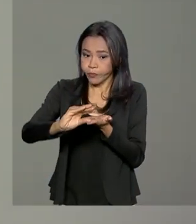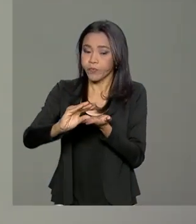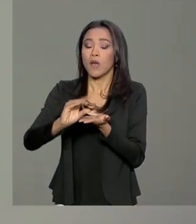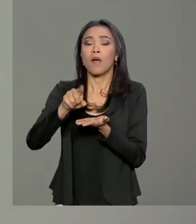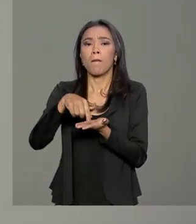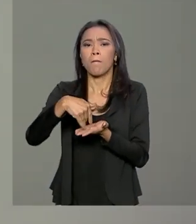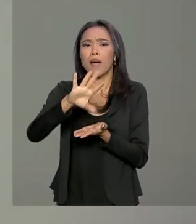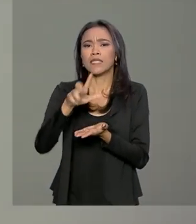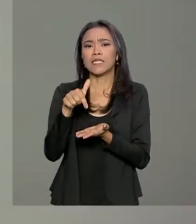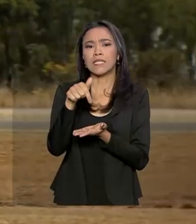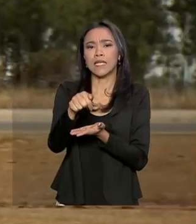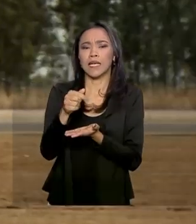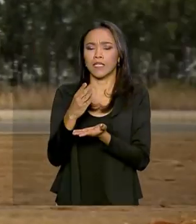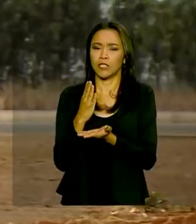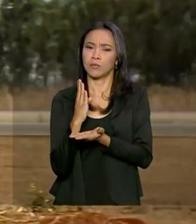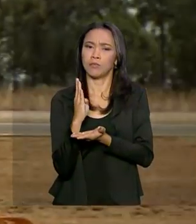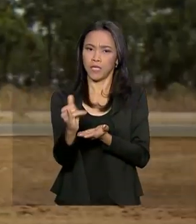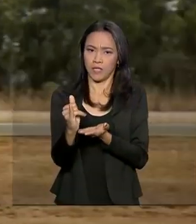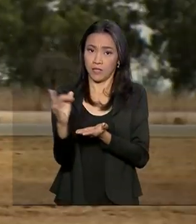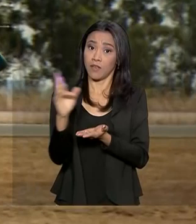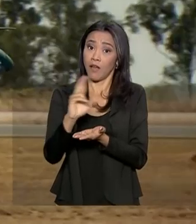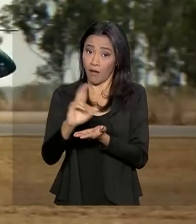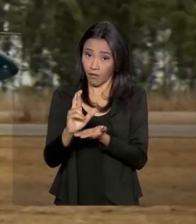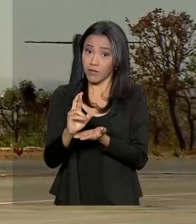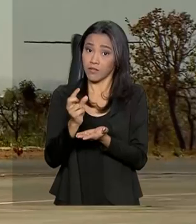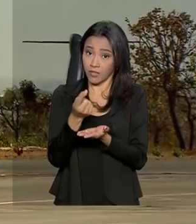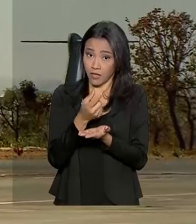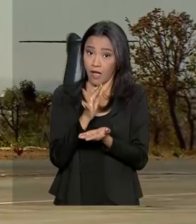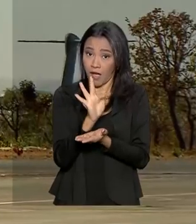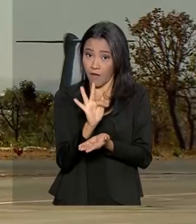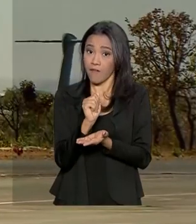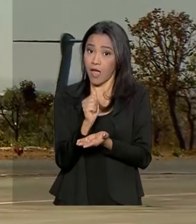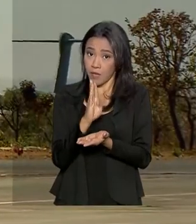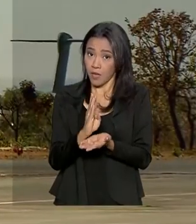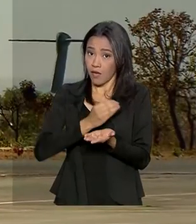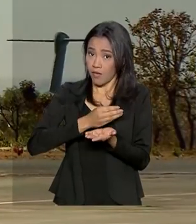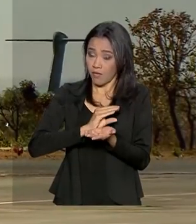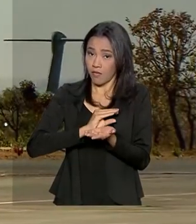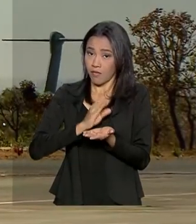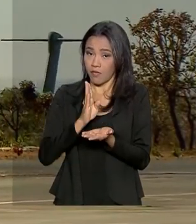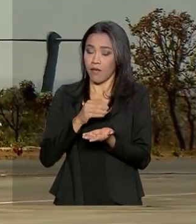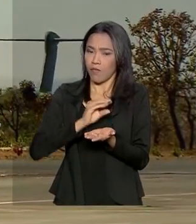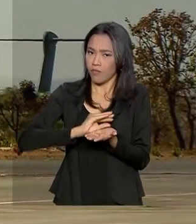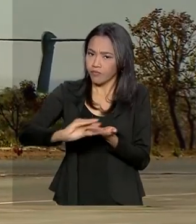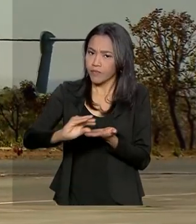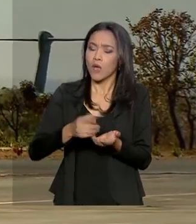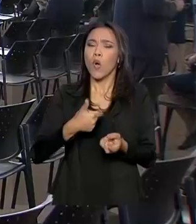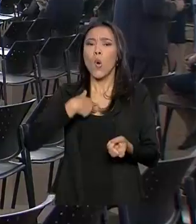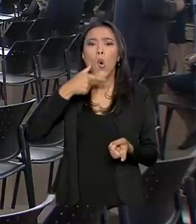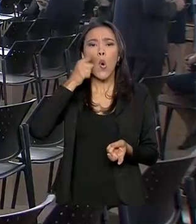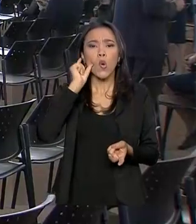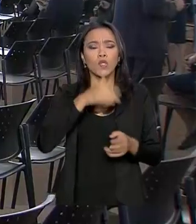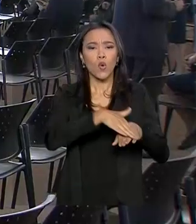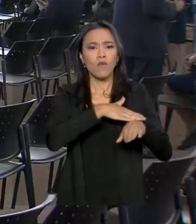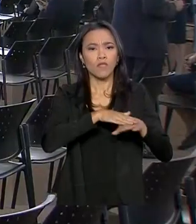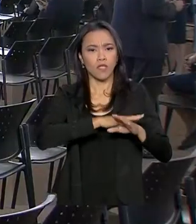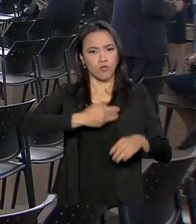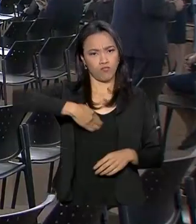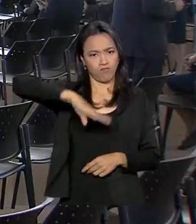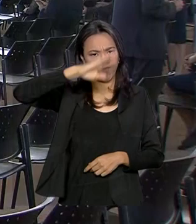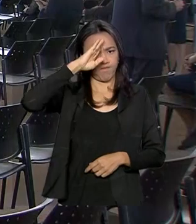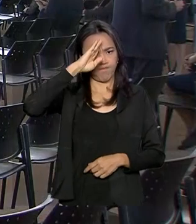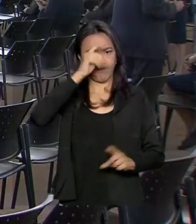7 bilhões de reais. E eu conversei ontem com o tenente coronel aviador Luiz Fernando Rezende